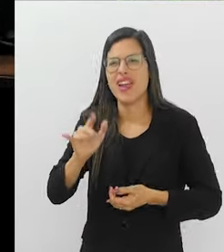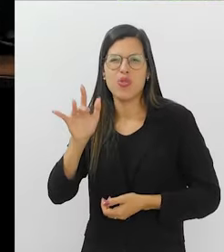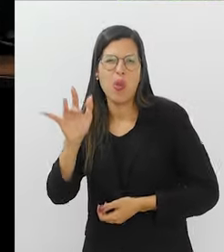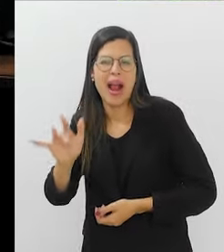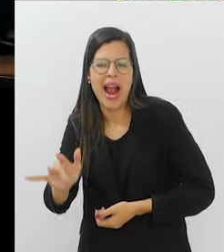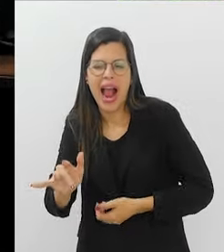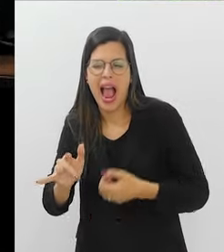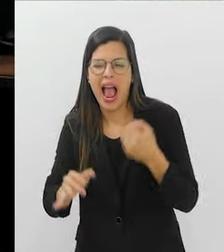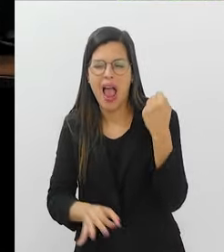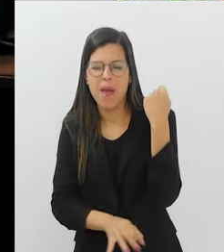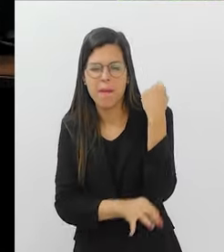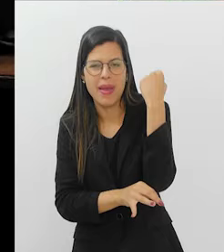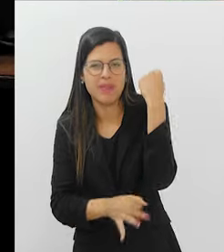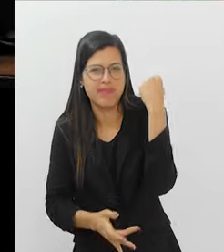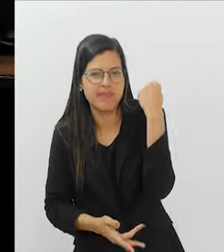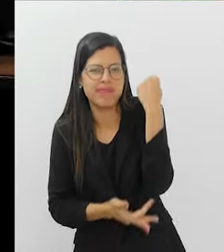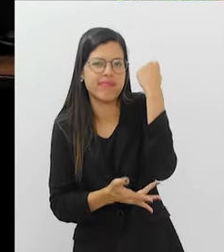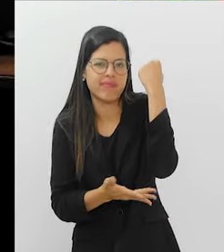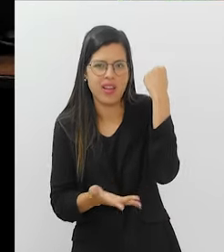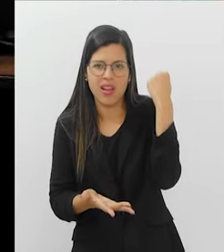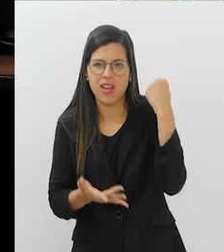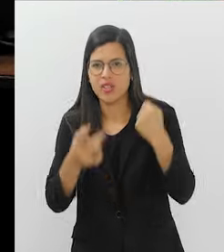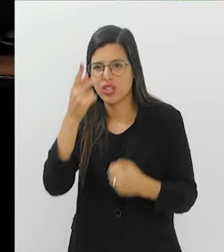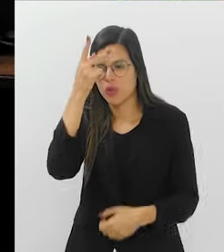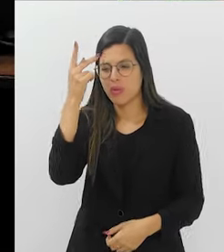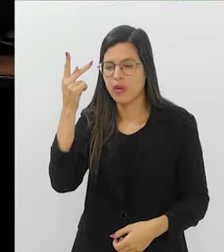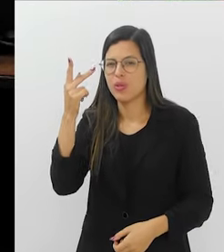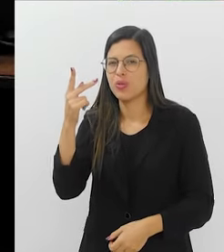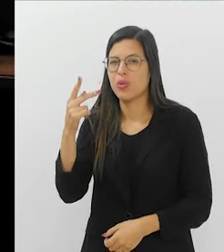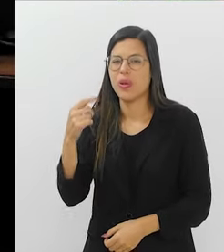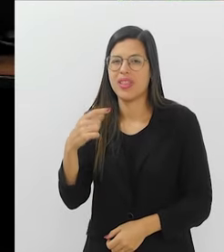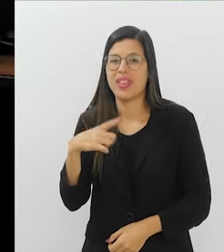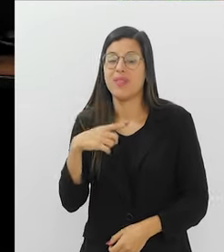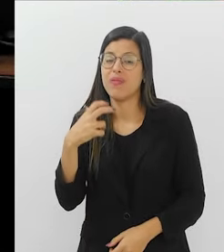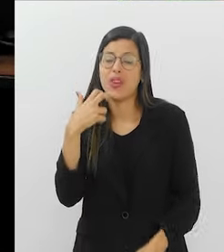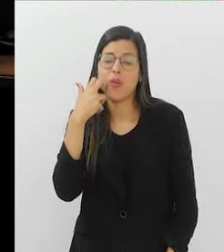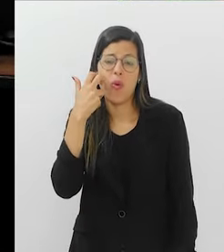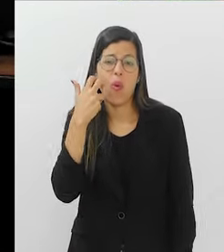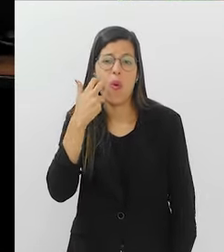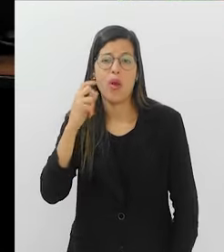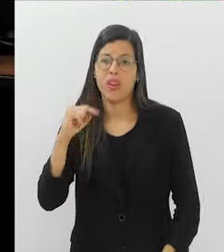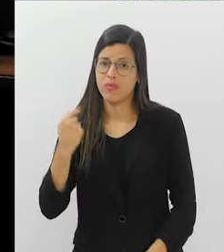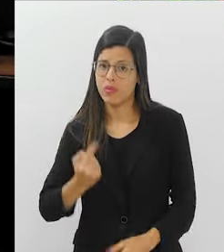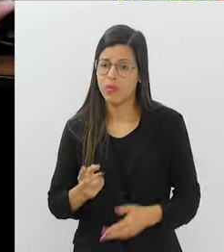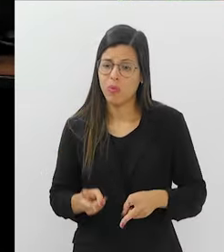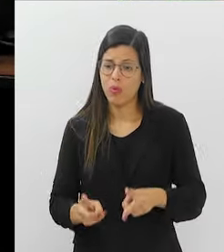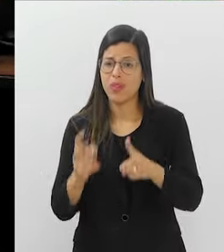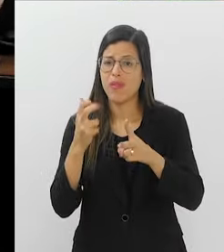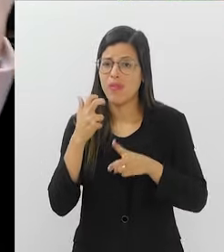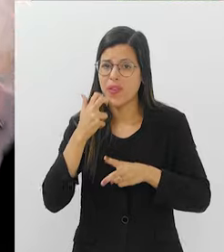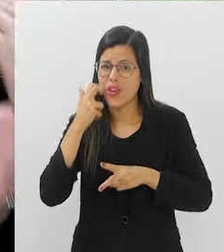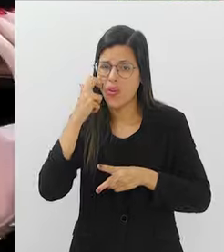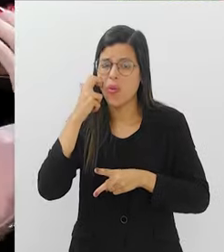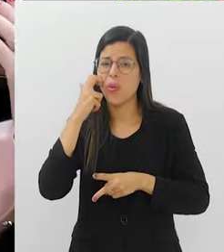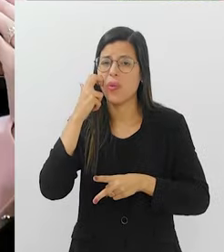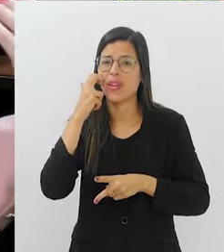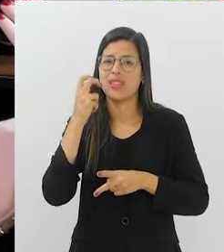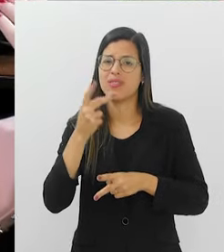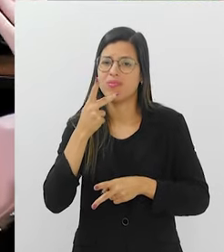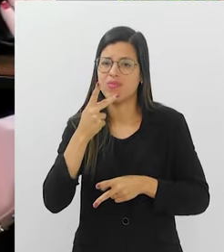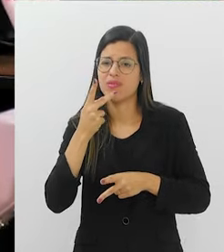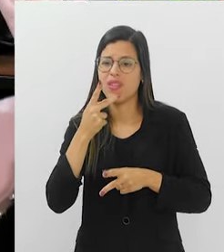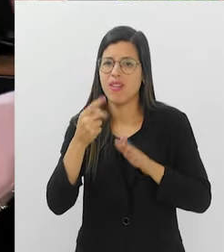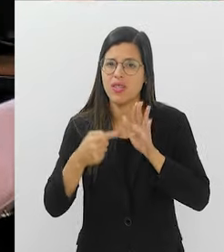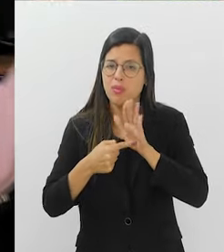tocar, enfim. As pessoas têm vergonha, né? Então, enquanto nós tivermos vergonha de falar